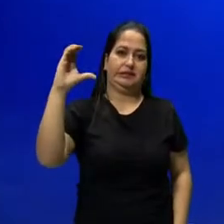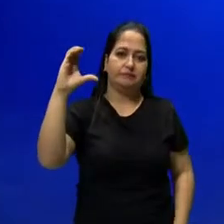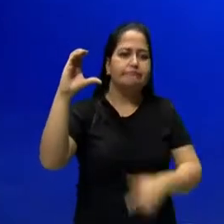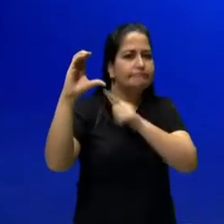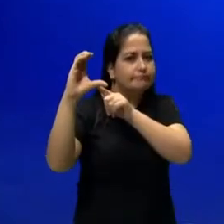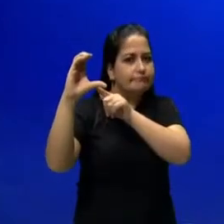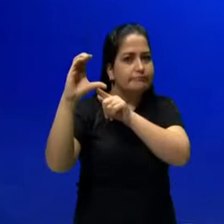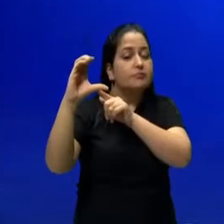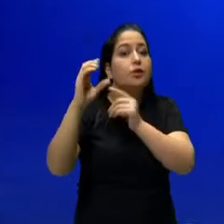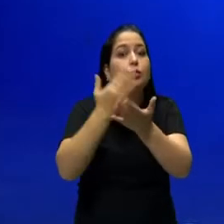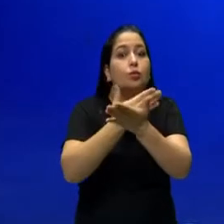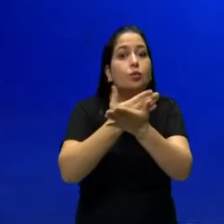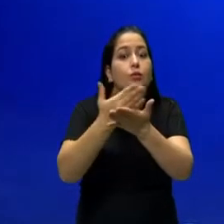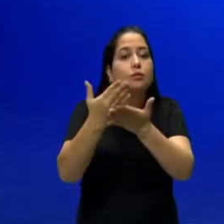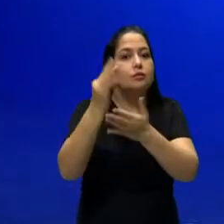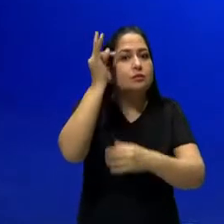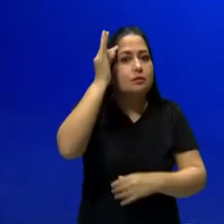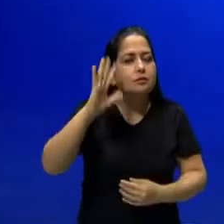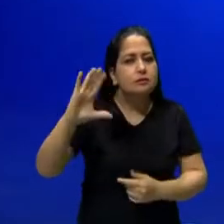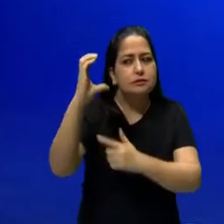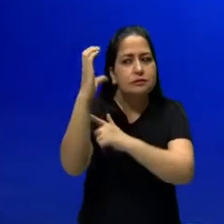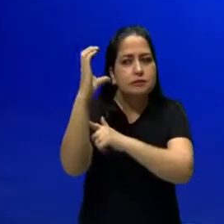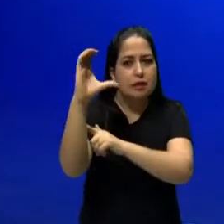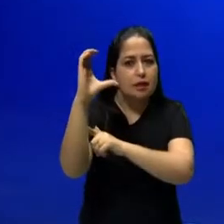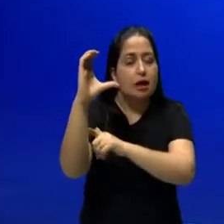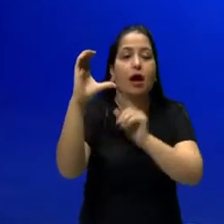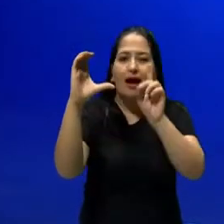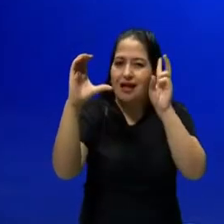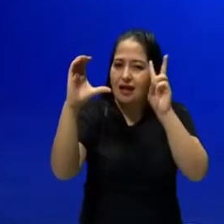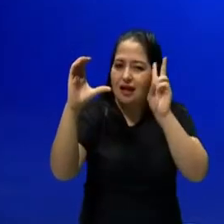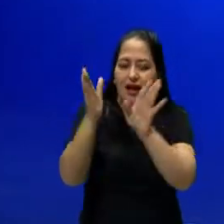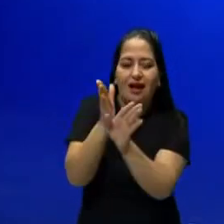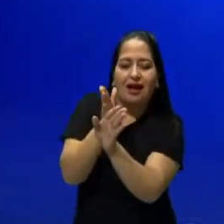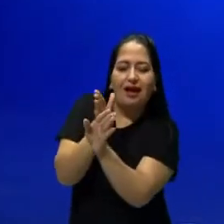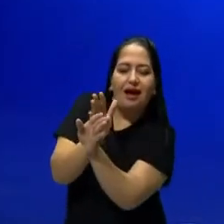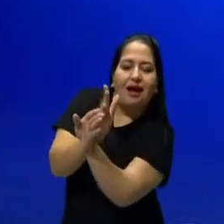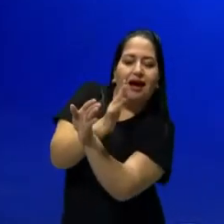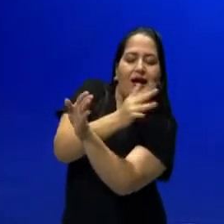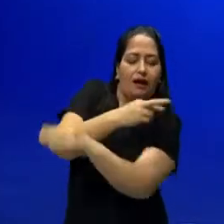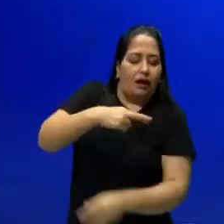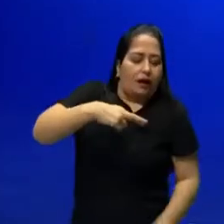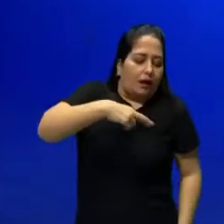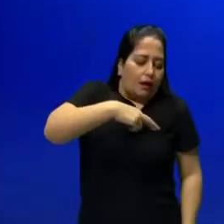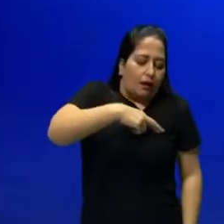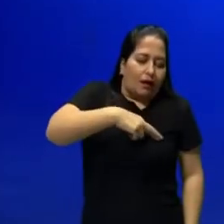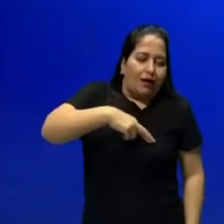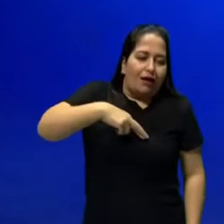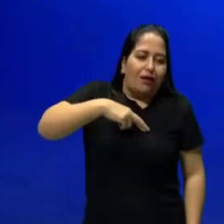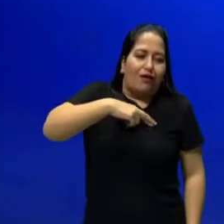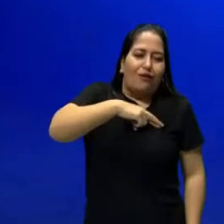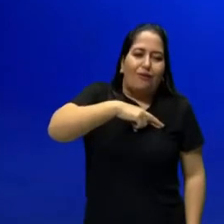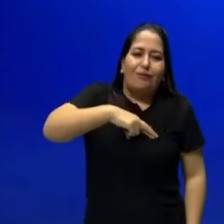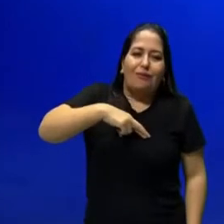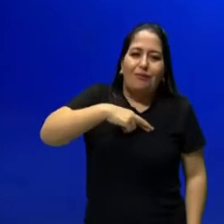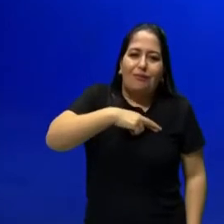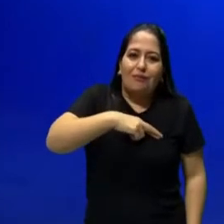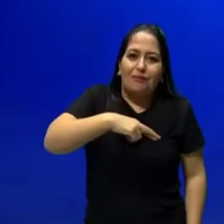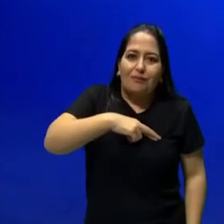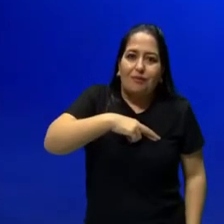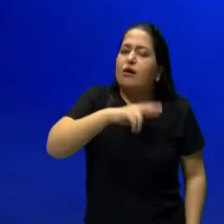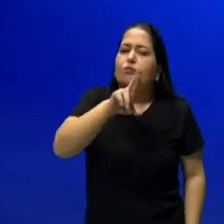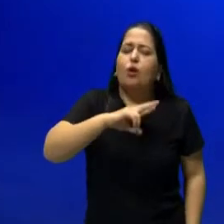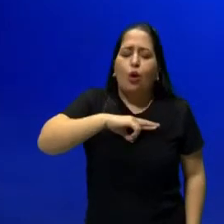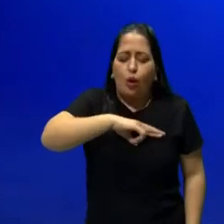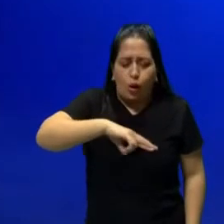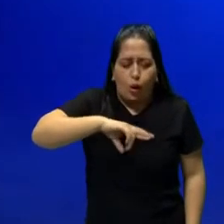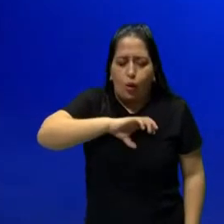a grande mudança que nós vamos ver aqui. Nós estamos saindo do romantismo, uma escola literária que marcou